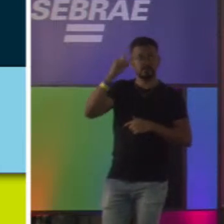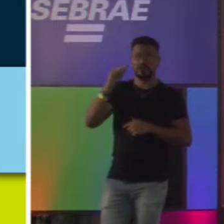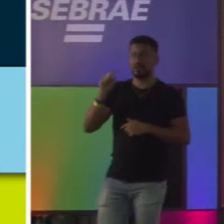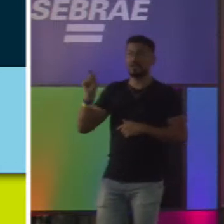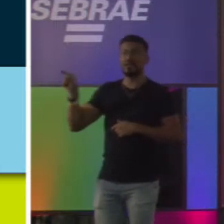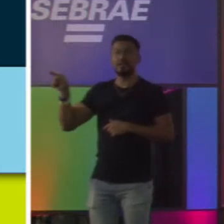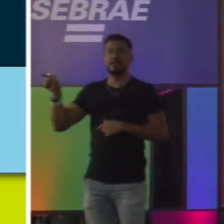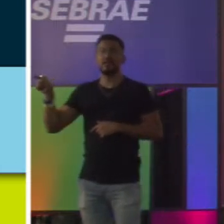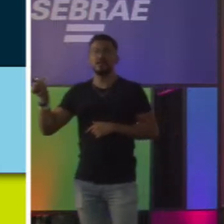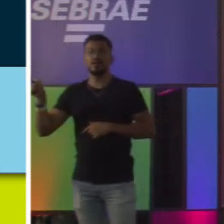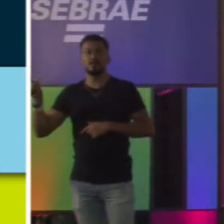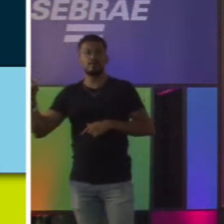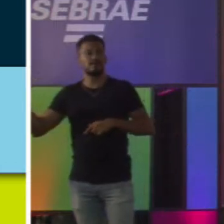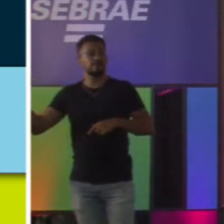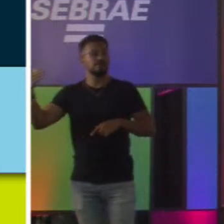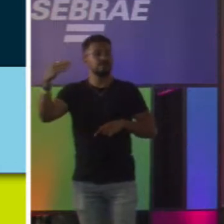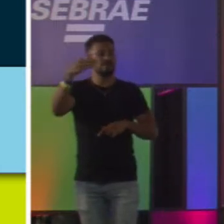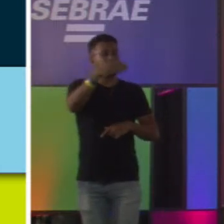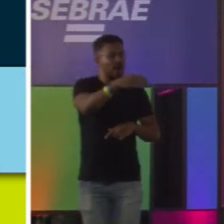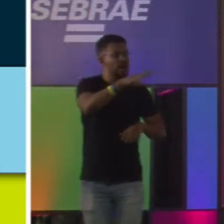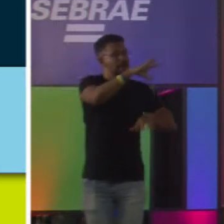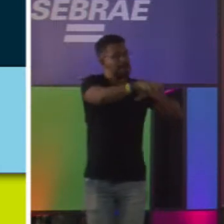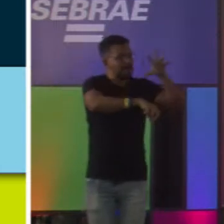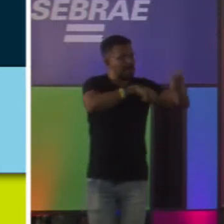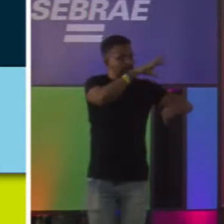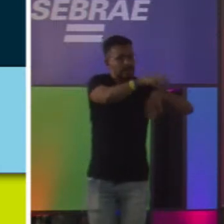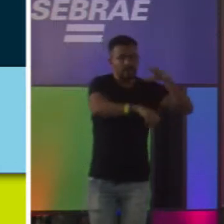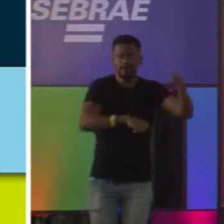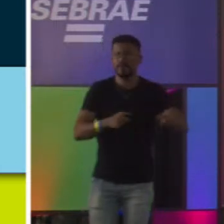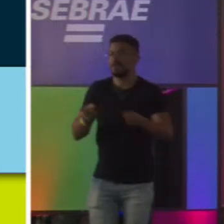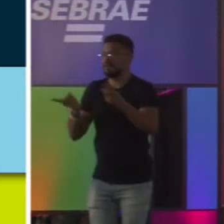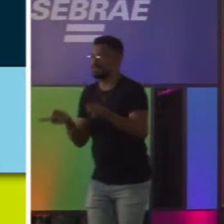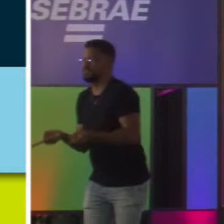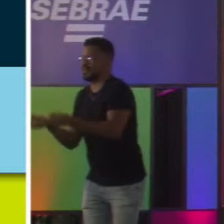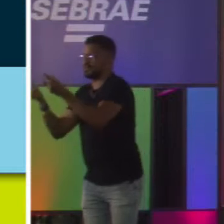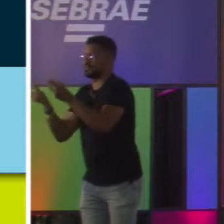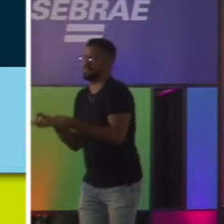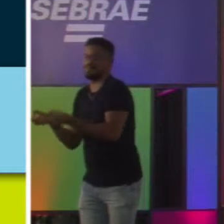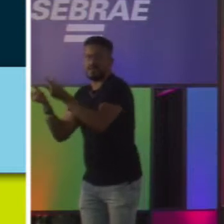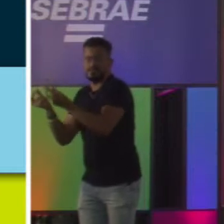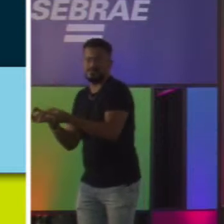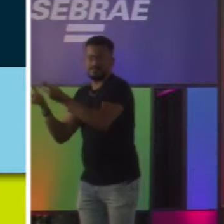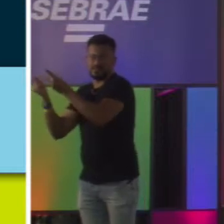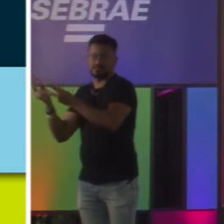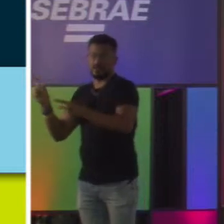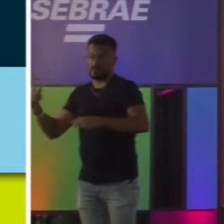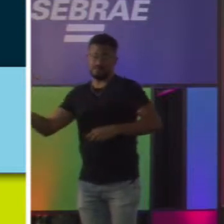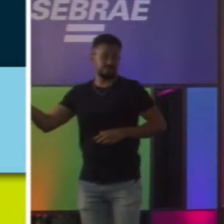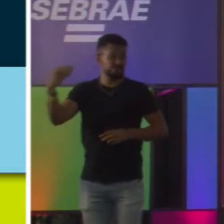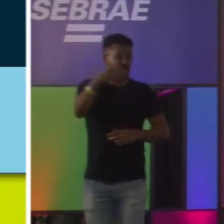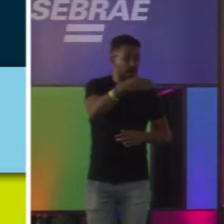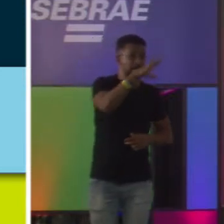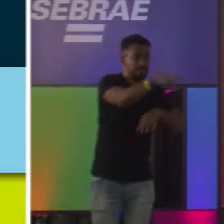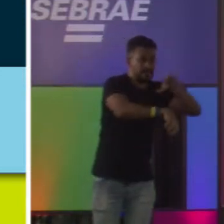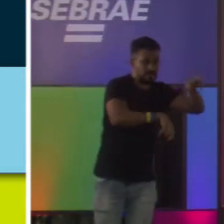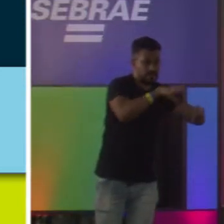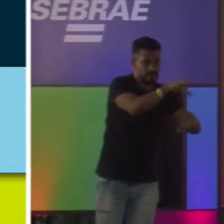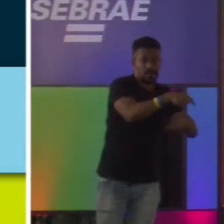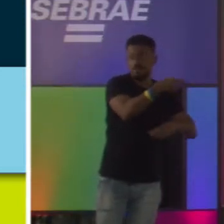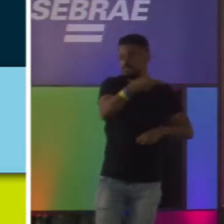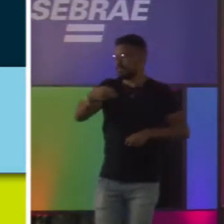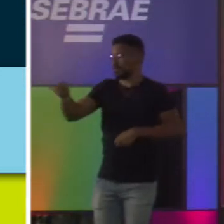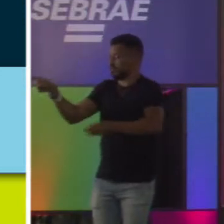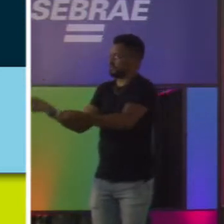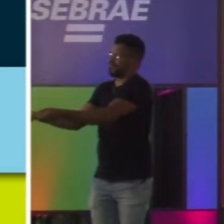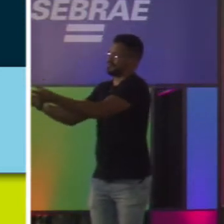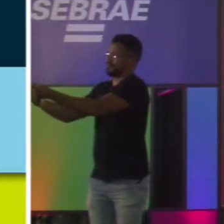um cara que pega o que a comunidade ribeirinha produz e vende quilos e quilos por 20 centavos. Isso é um atravessador. E na minha cabeça, era isso que eles